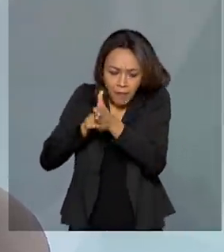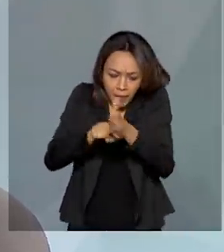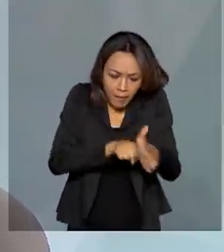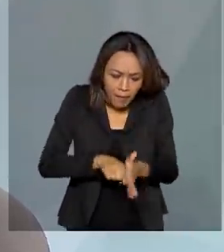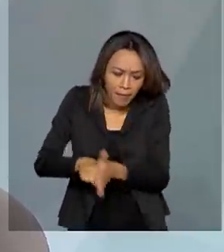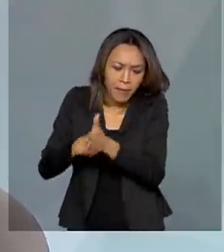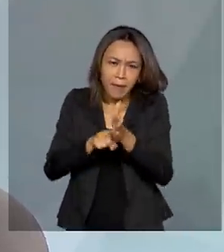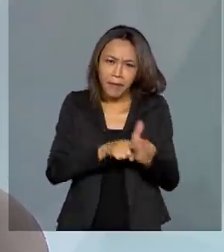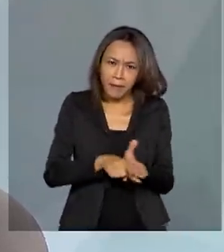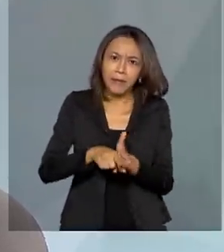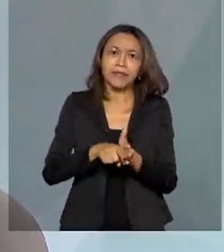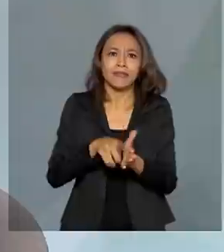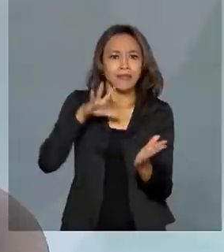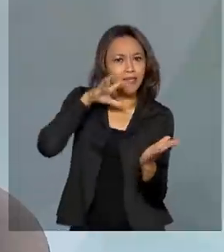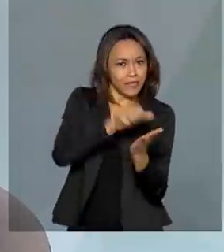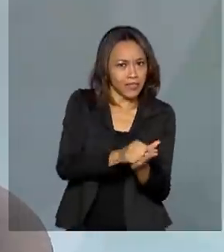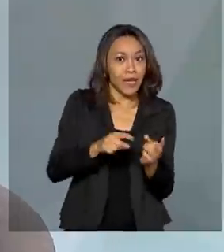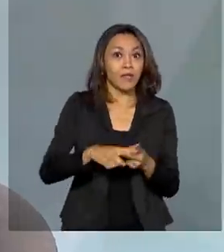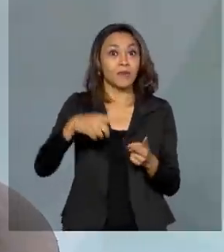cadastrados,